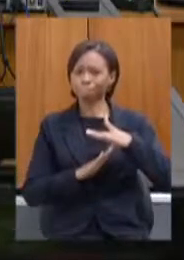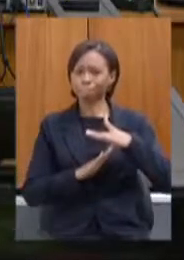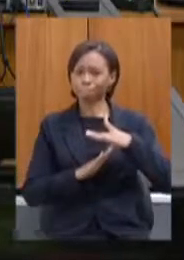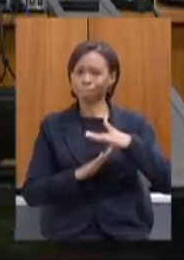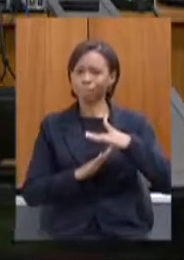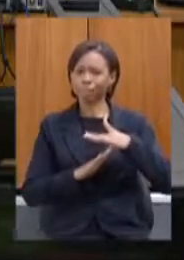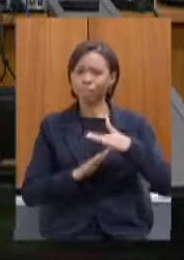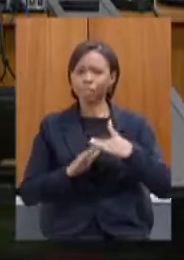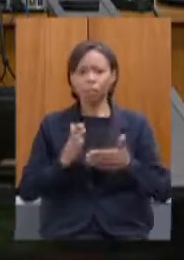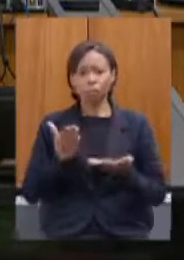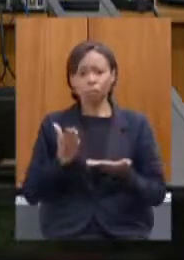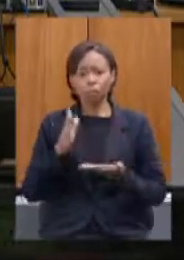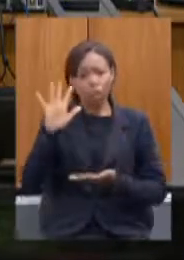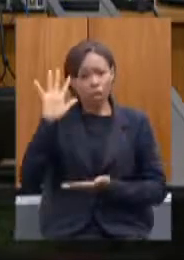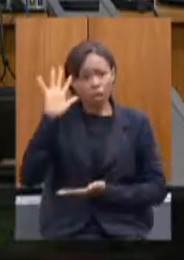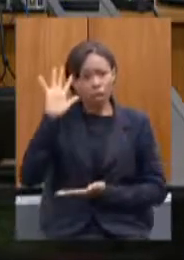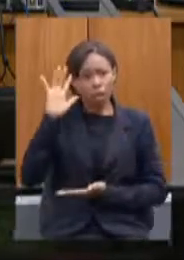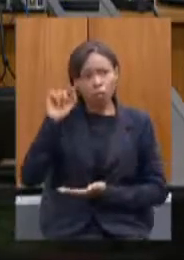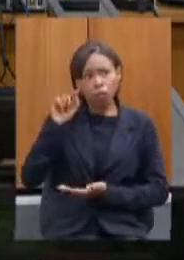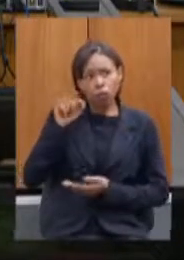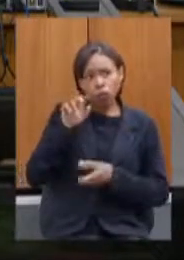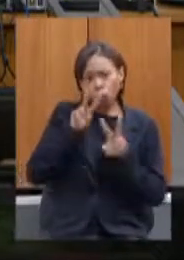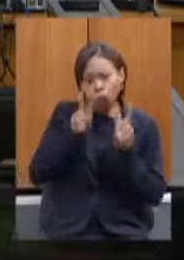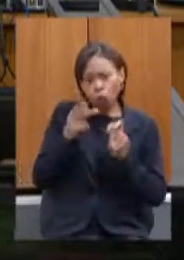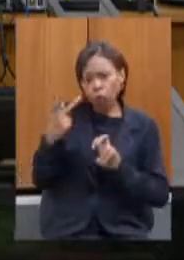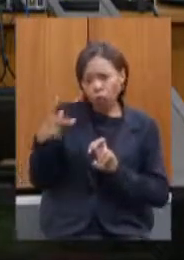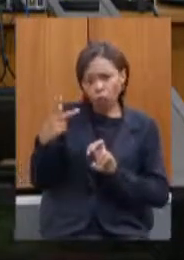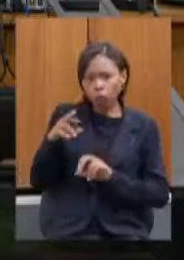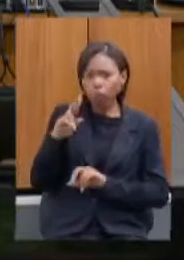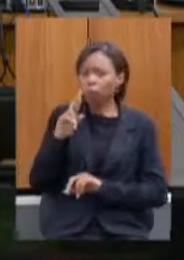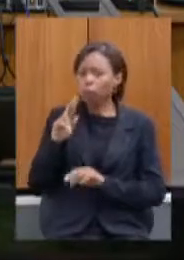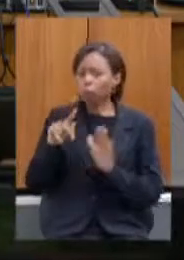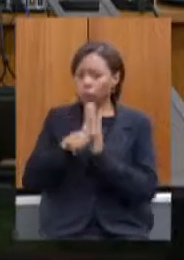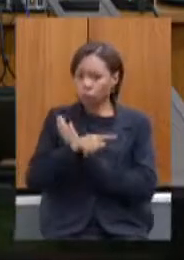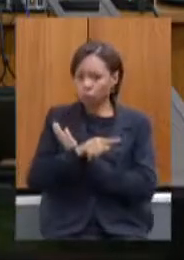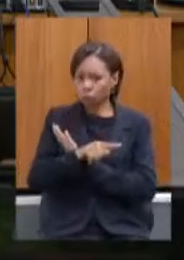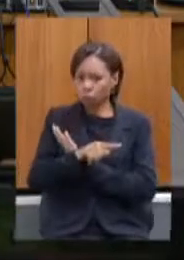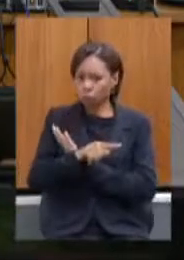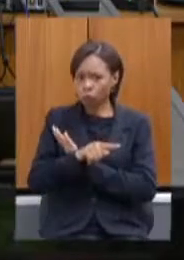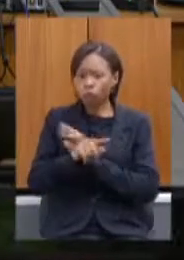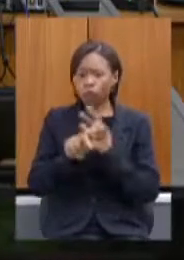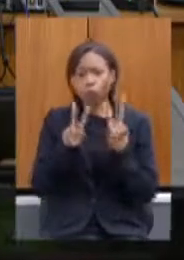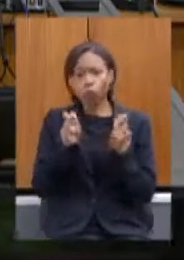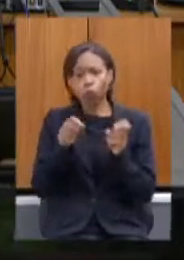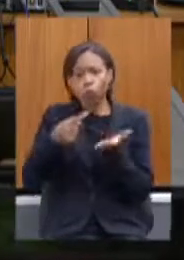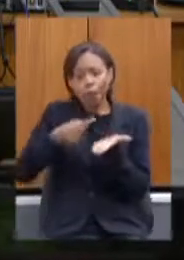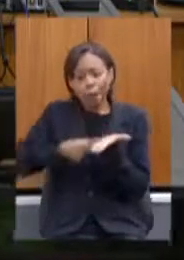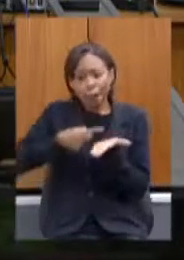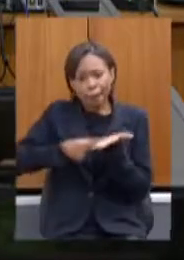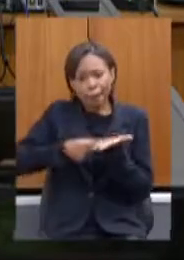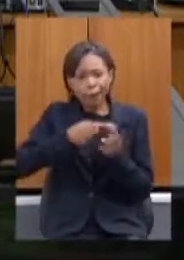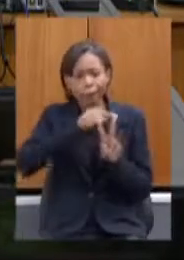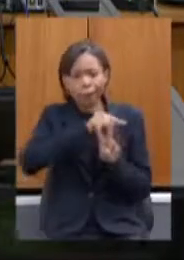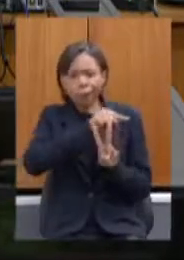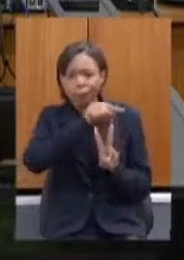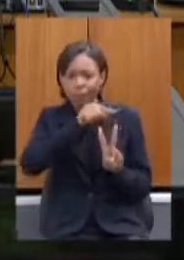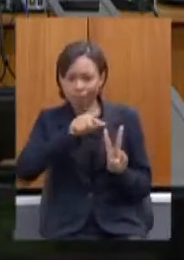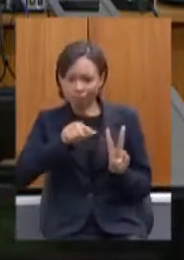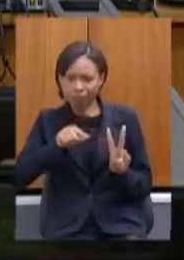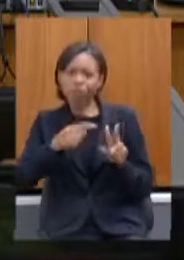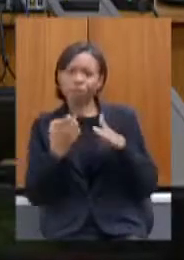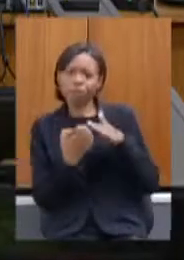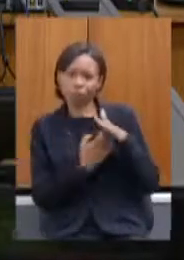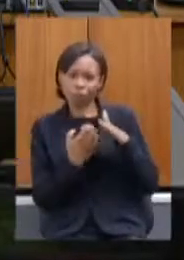ao seu questionamento deste acordo com a Vale por conta do crime de